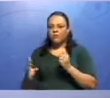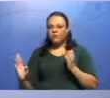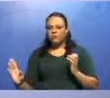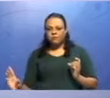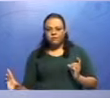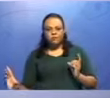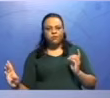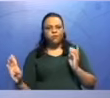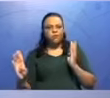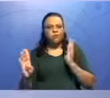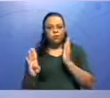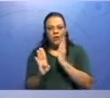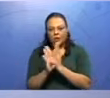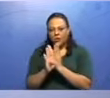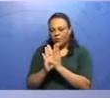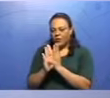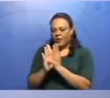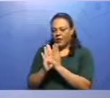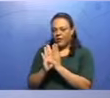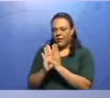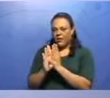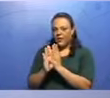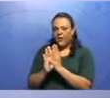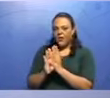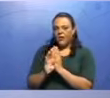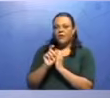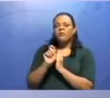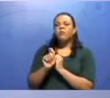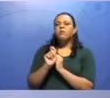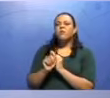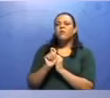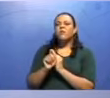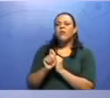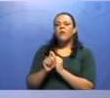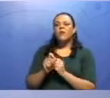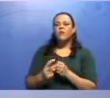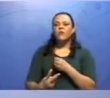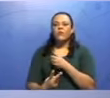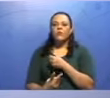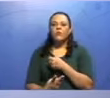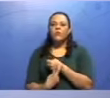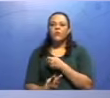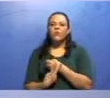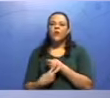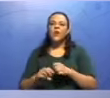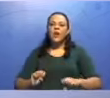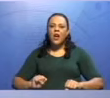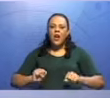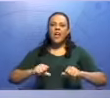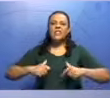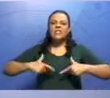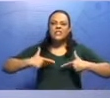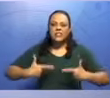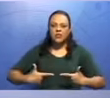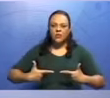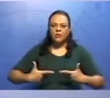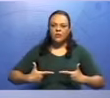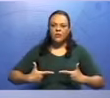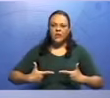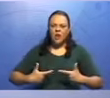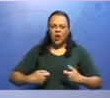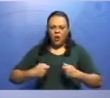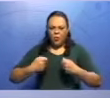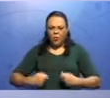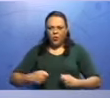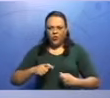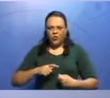garoto. O encontrou é um verbo de ação. E aí? Eu posso, será que, tirar esse